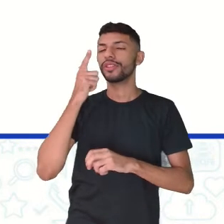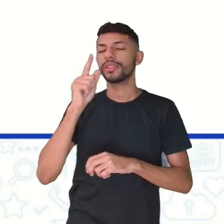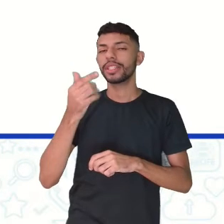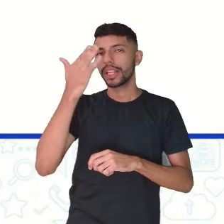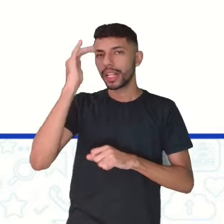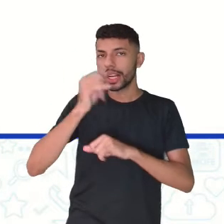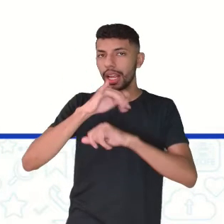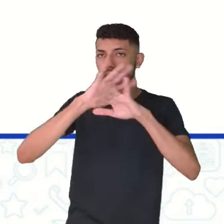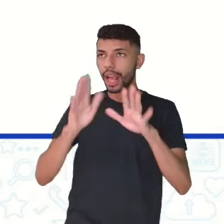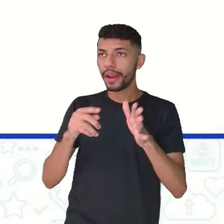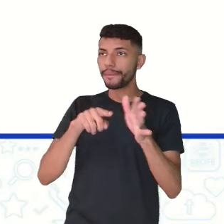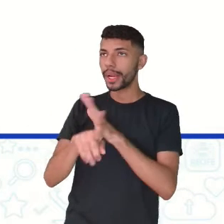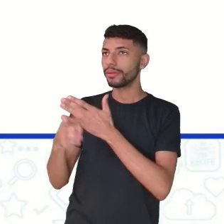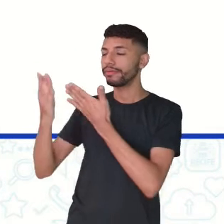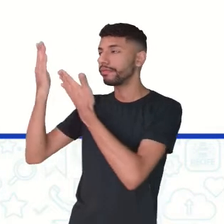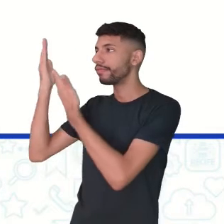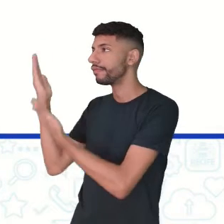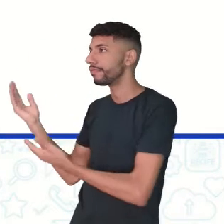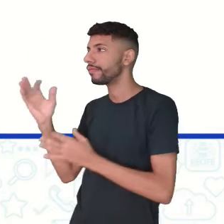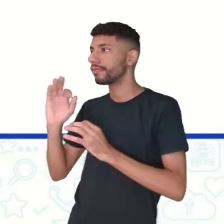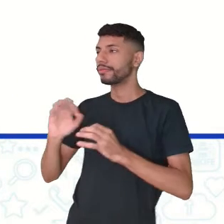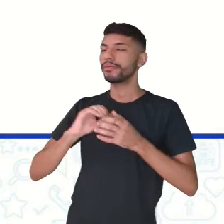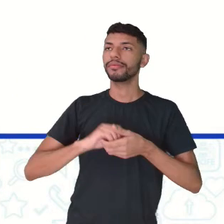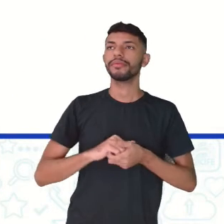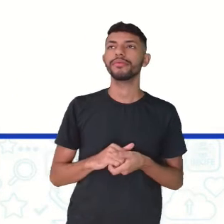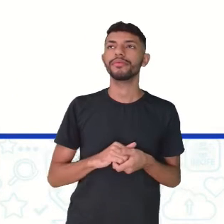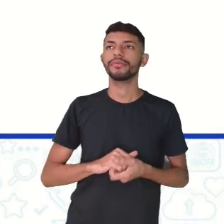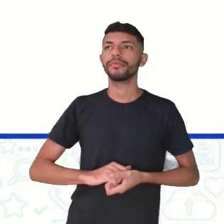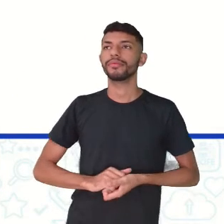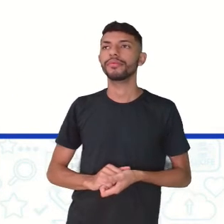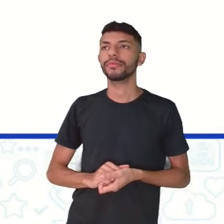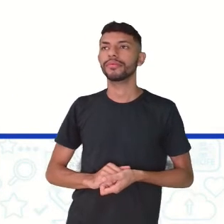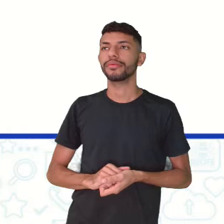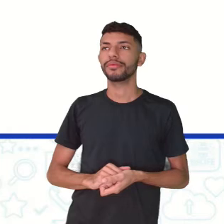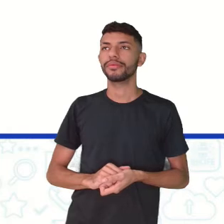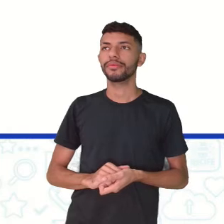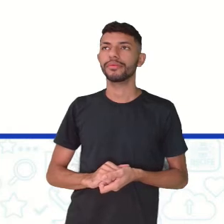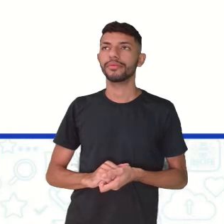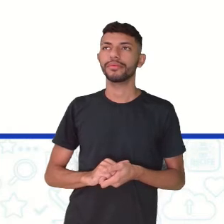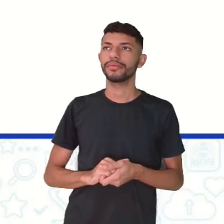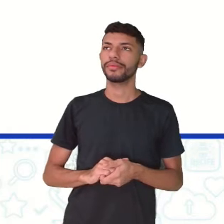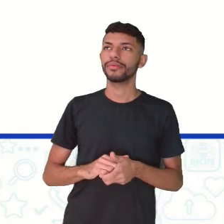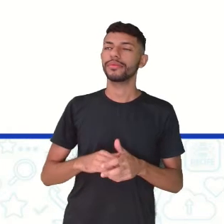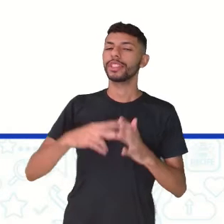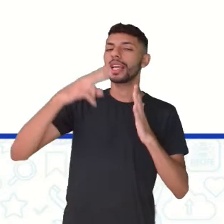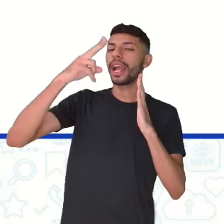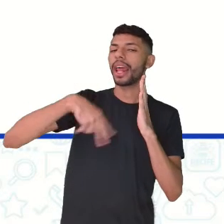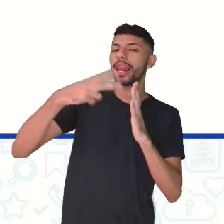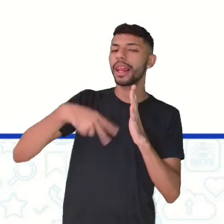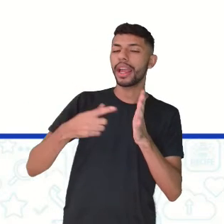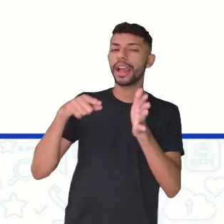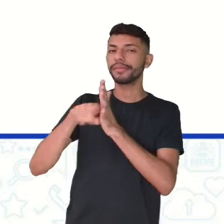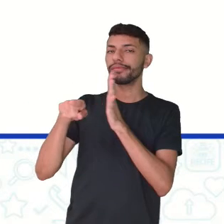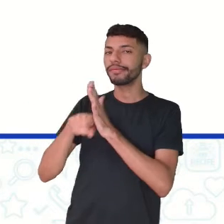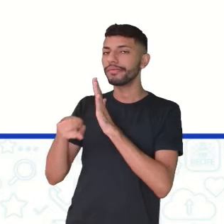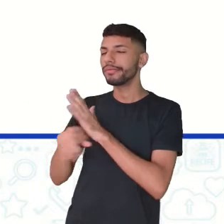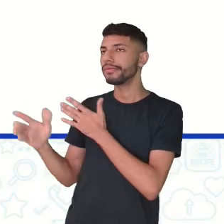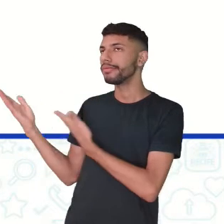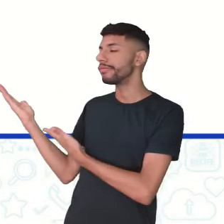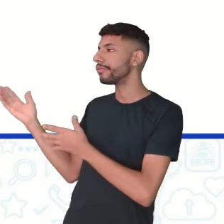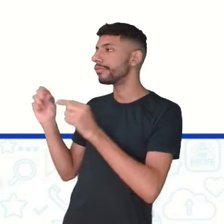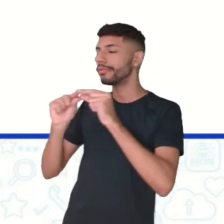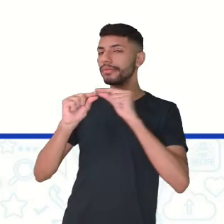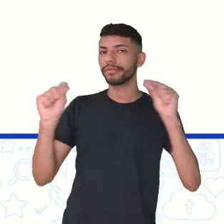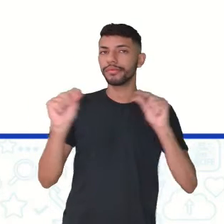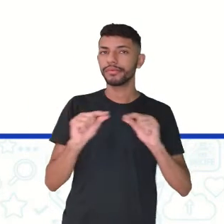entendimento dessa questão. Então, vocês têm aí, Read the following sentences. Ou seja, leia as seguintes sentenças, né? As seguintes frases.